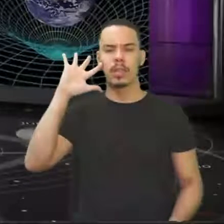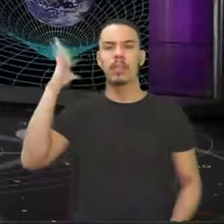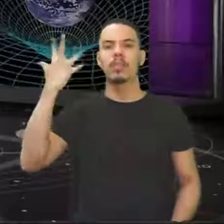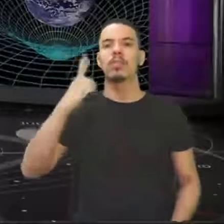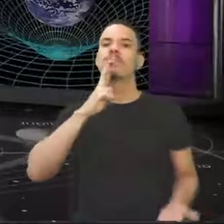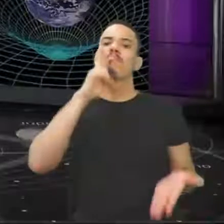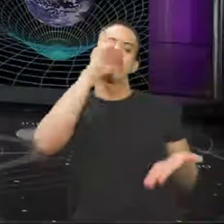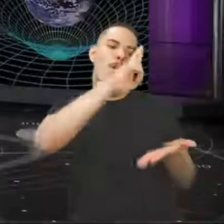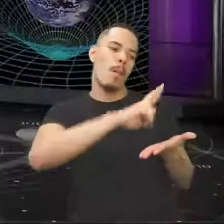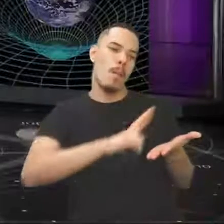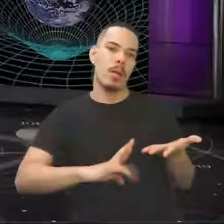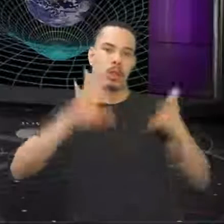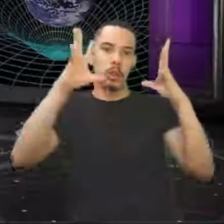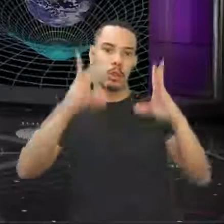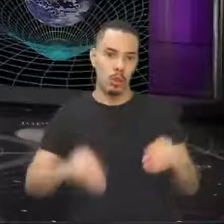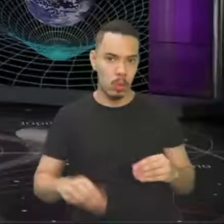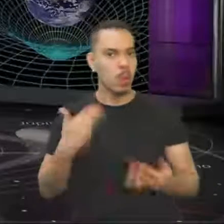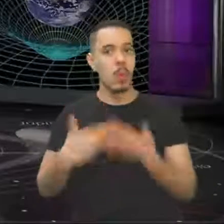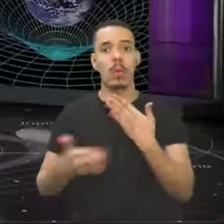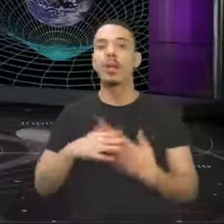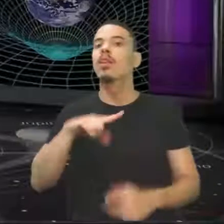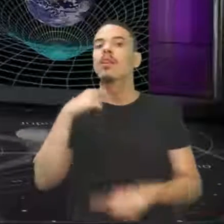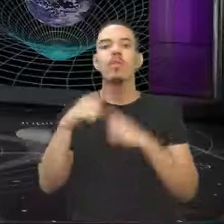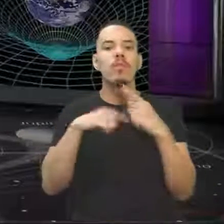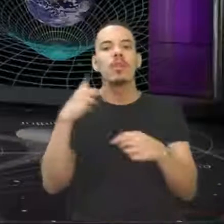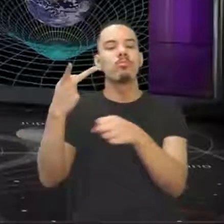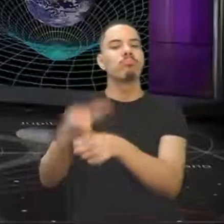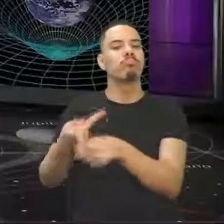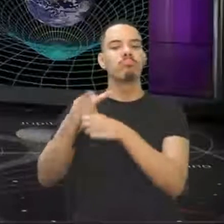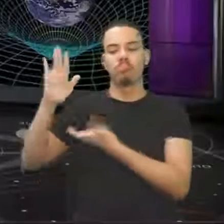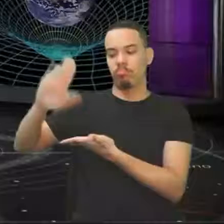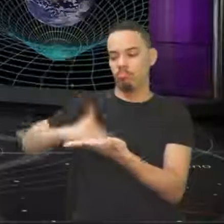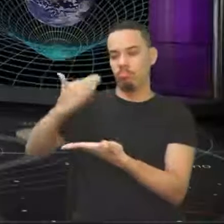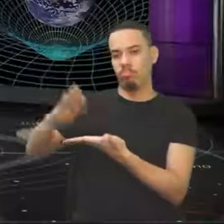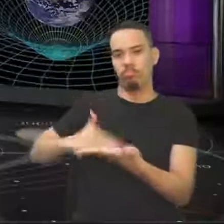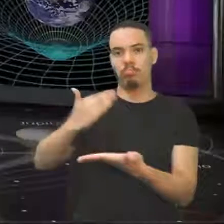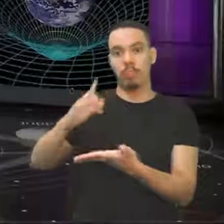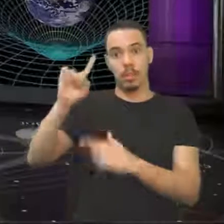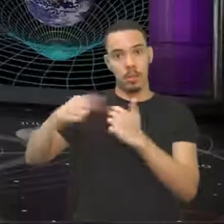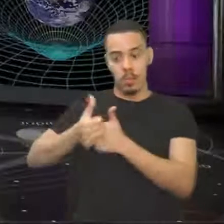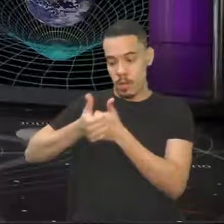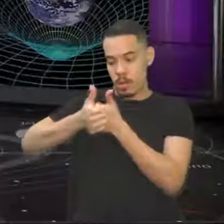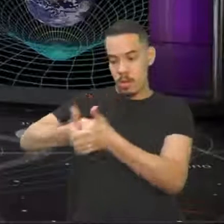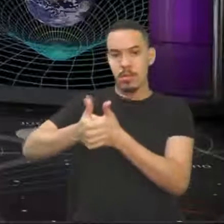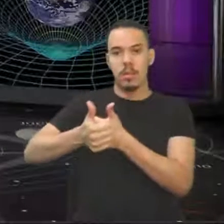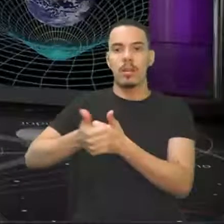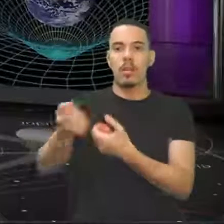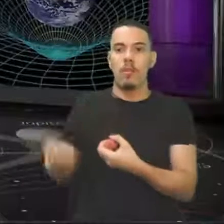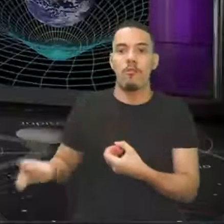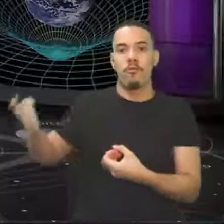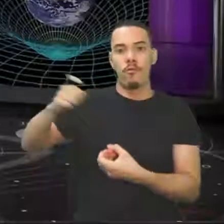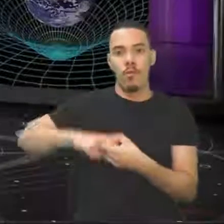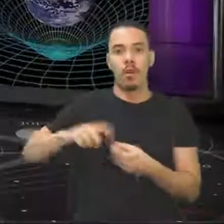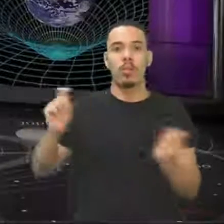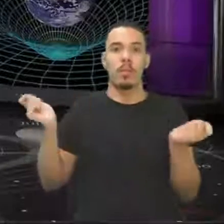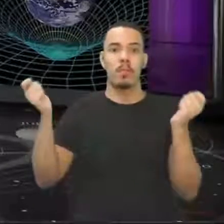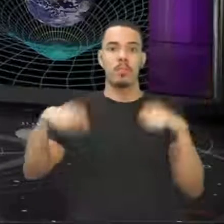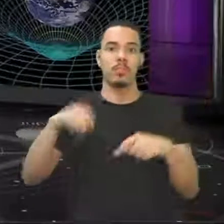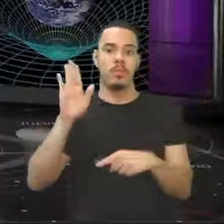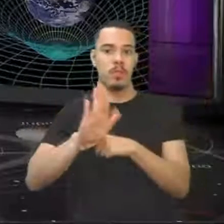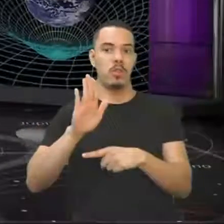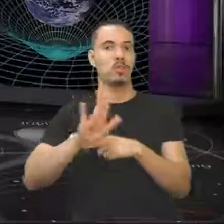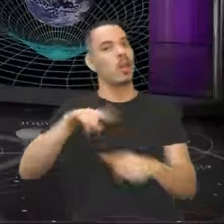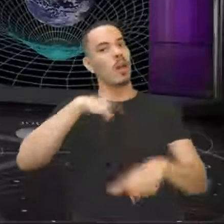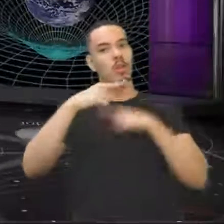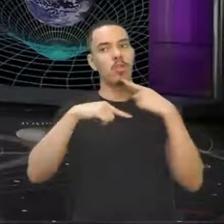exercícios todos, e qualquer dúvida, manda para a gente, em seguida a gente volta para poder ajudar vocês, a tirar